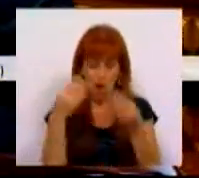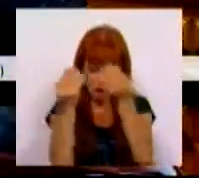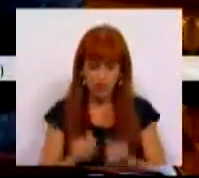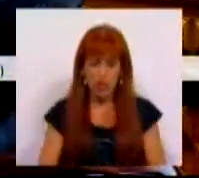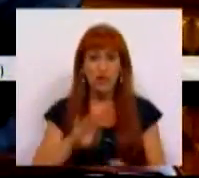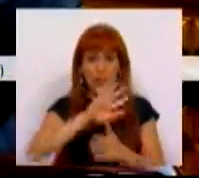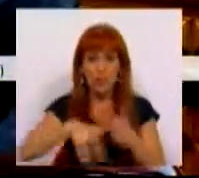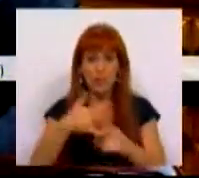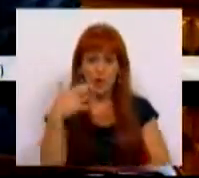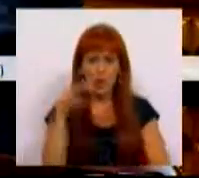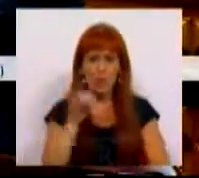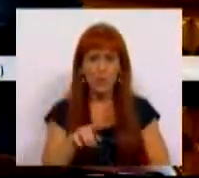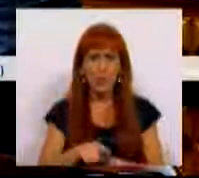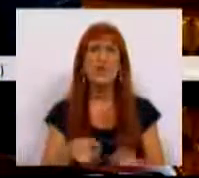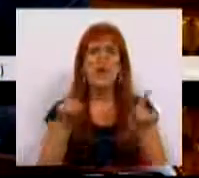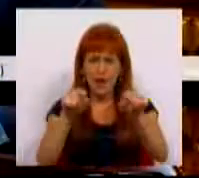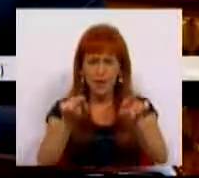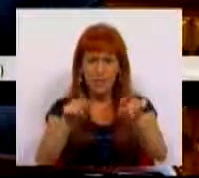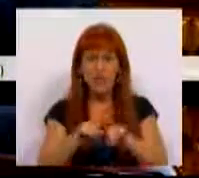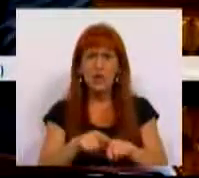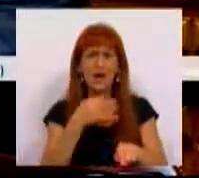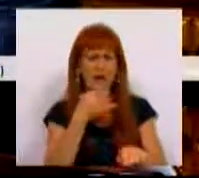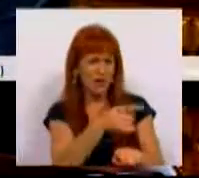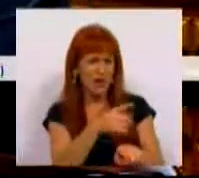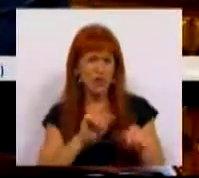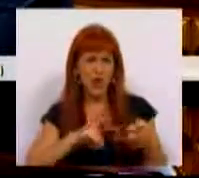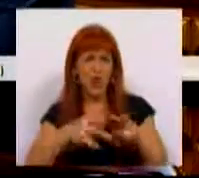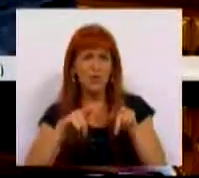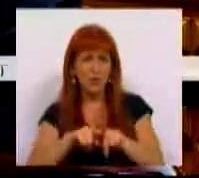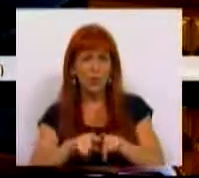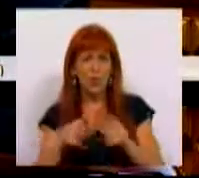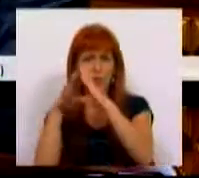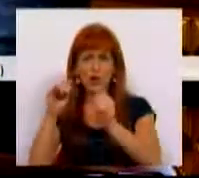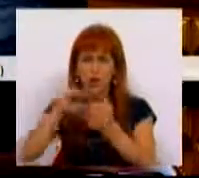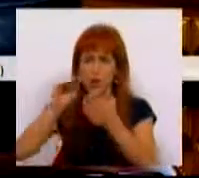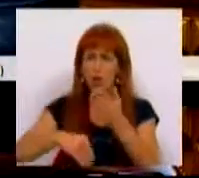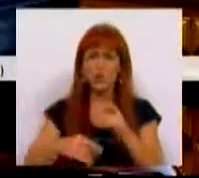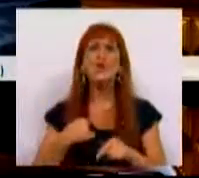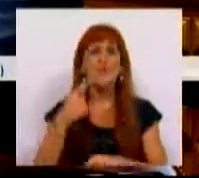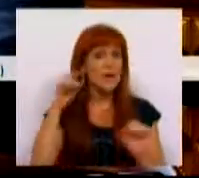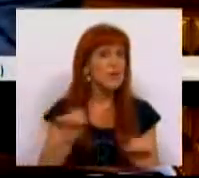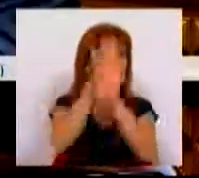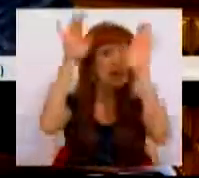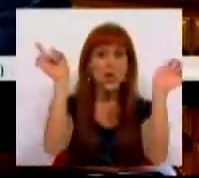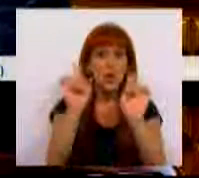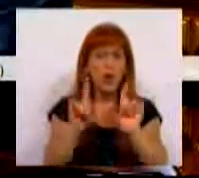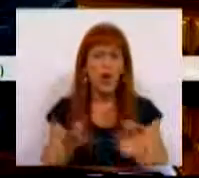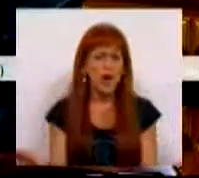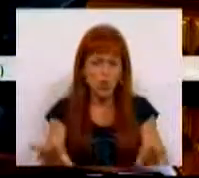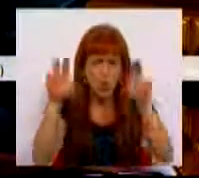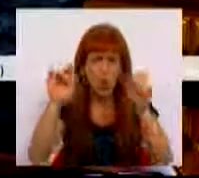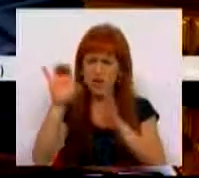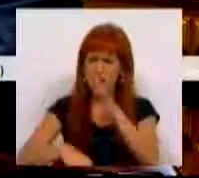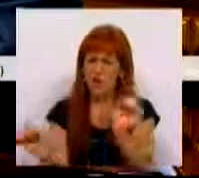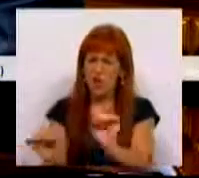construir no programa do Partido Socialista, e mesmo a referência que fez à alteração dos modelos de contratação, sejamos claros, não se trata de forma alguma